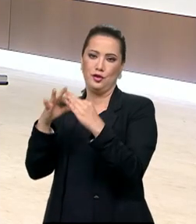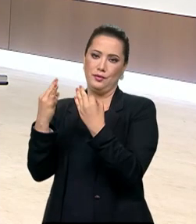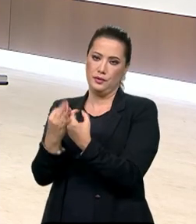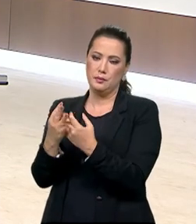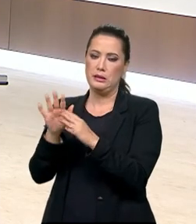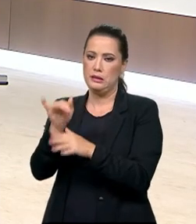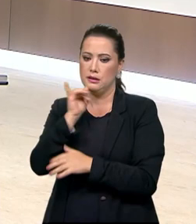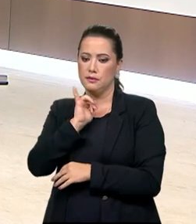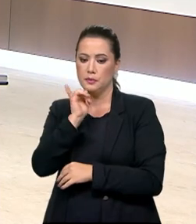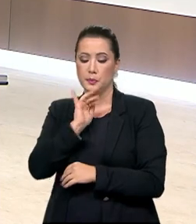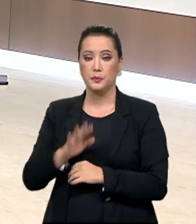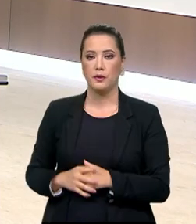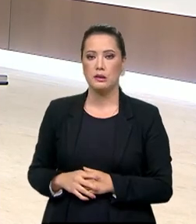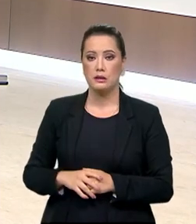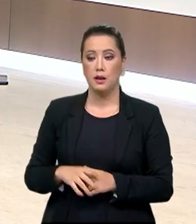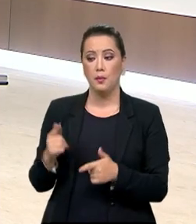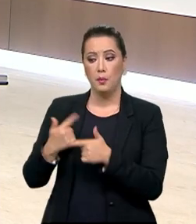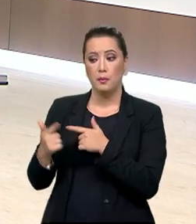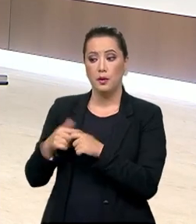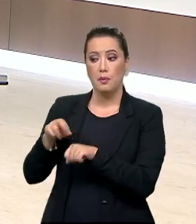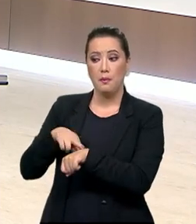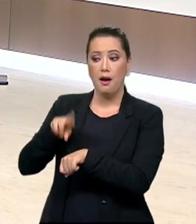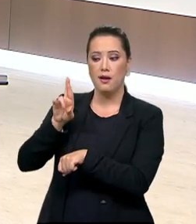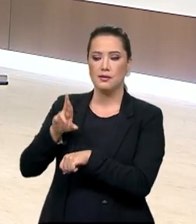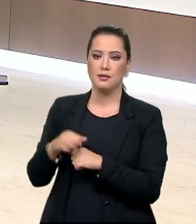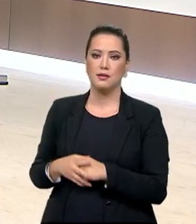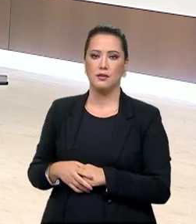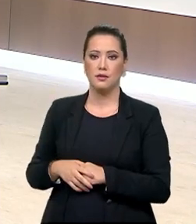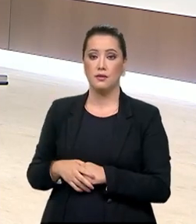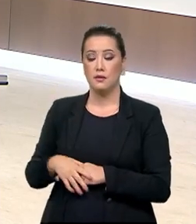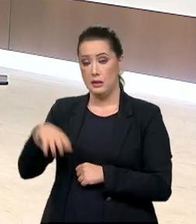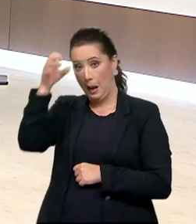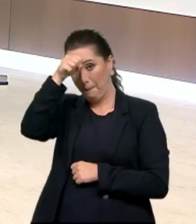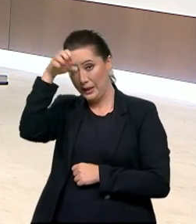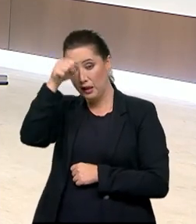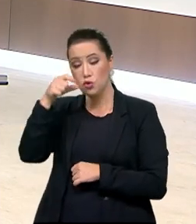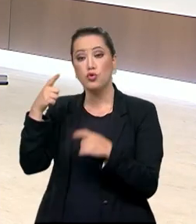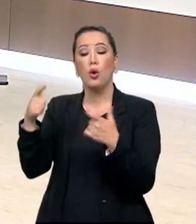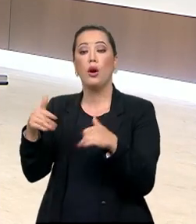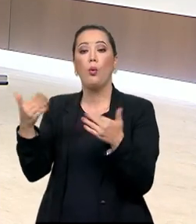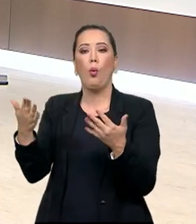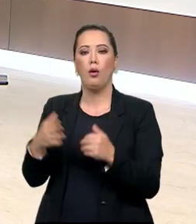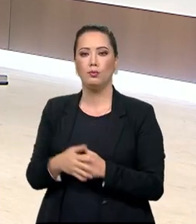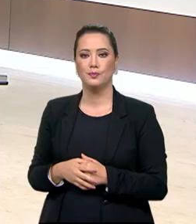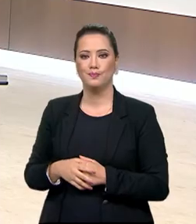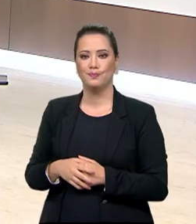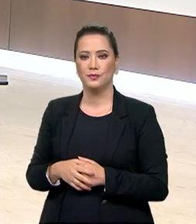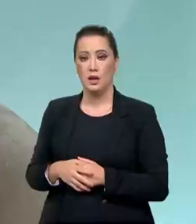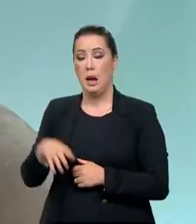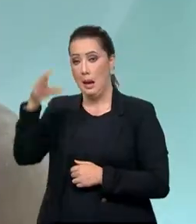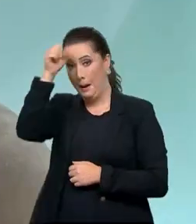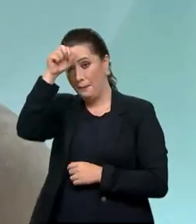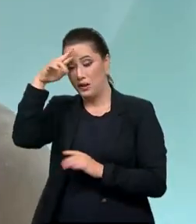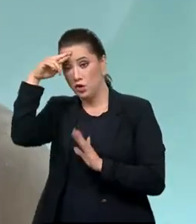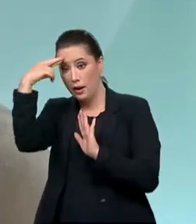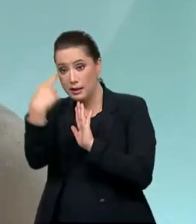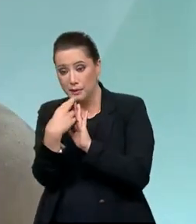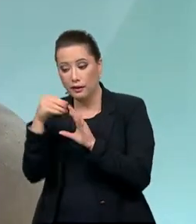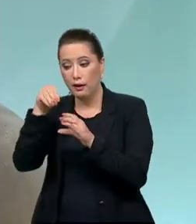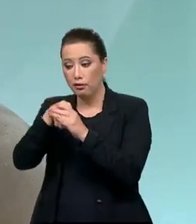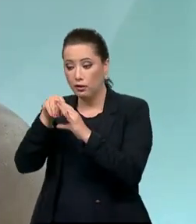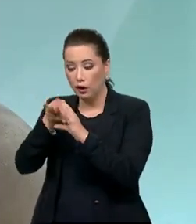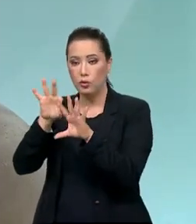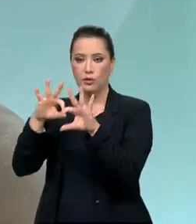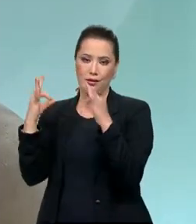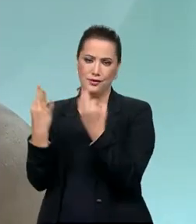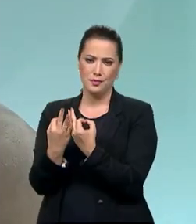E, por exemplo, o problema racial, tu aprende na família a respeitar. A família é uma escola de cidadania, é uma escola de